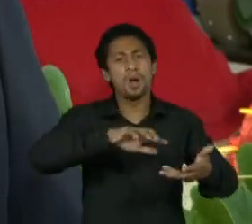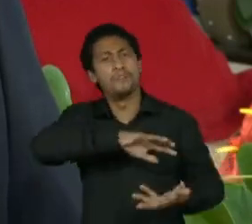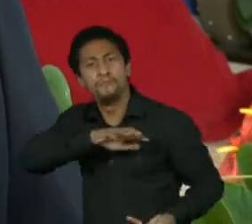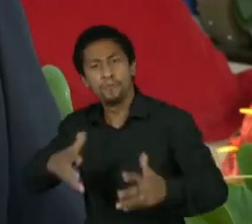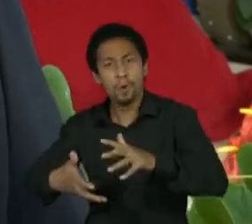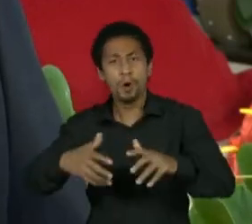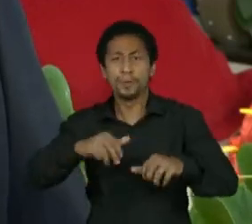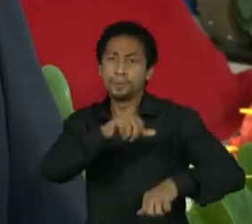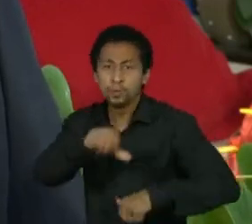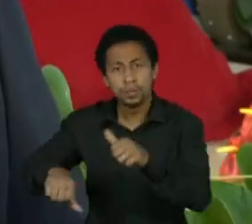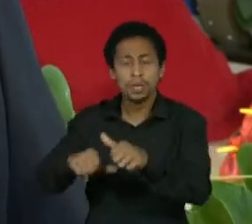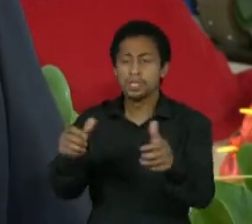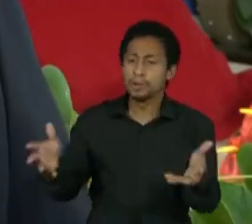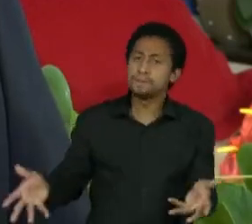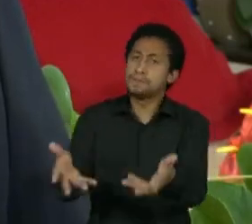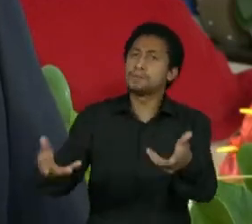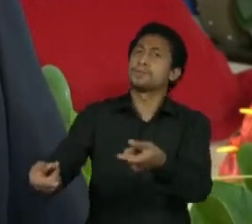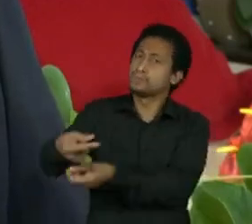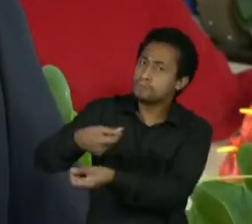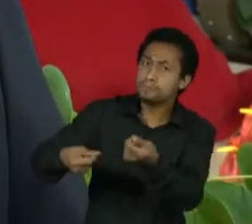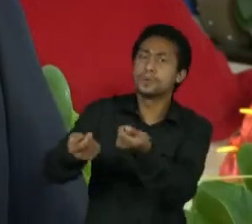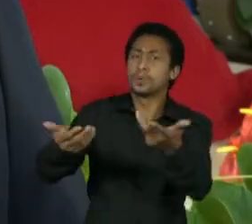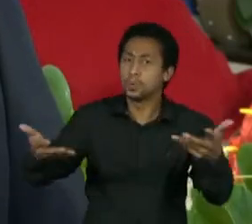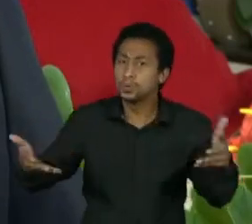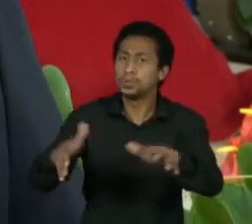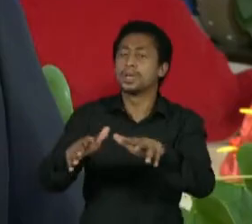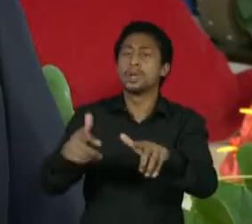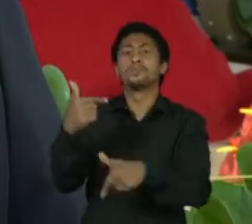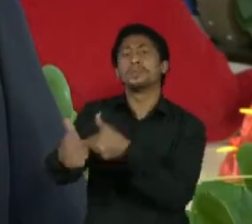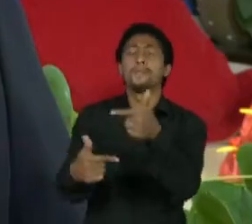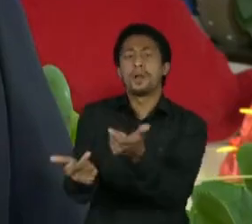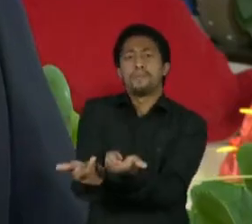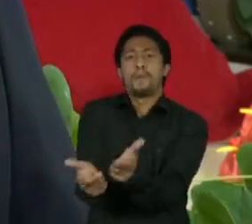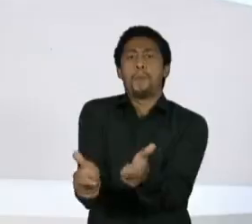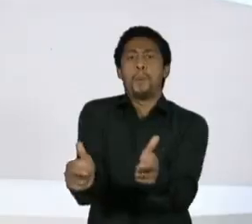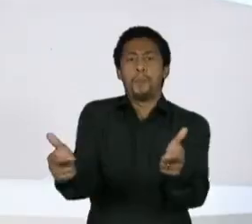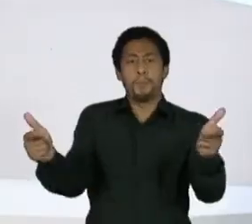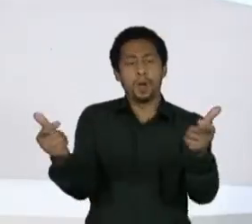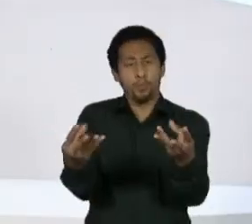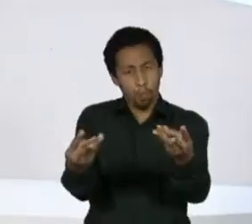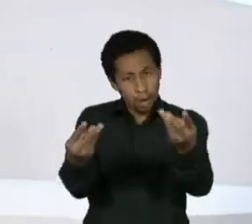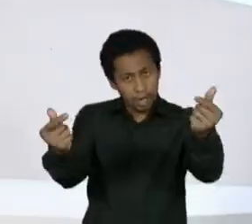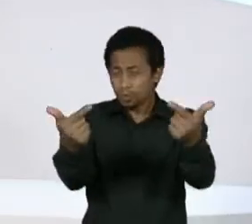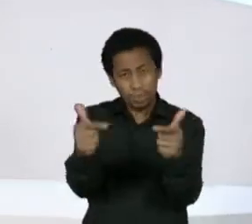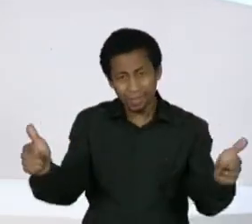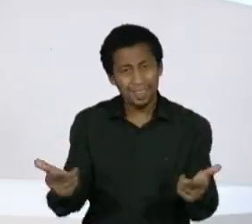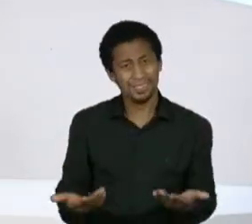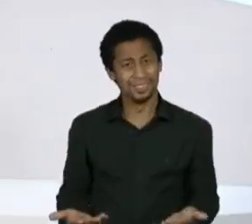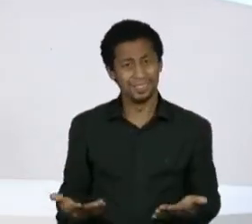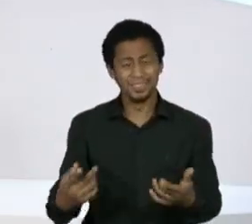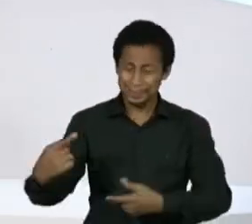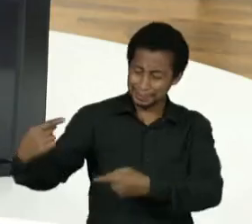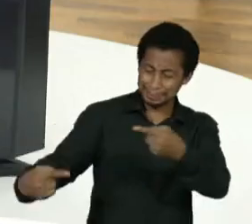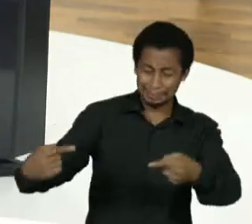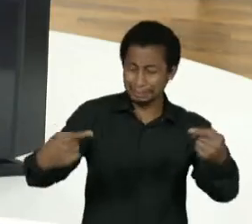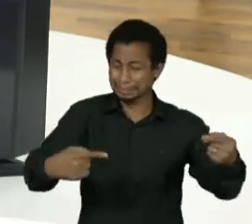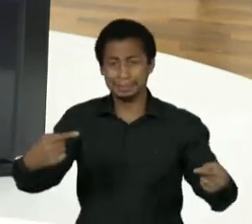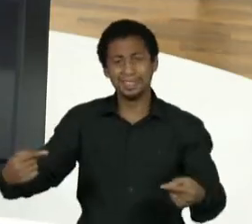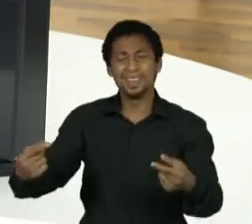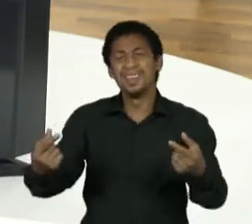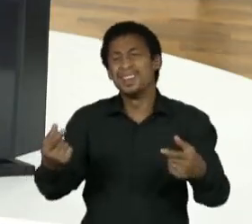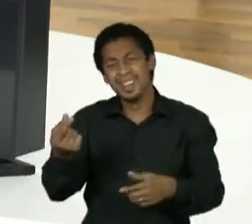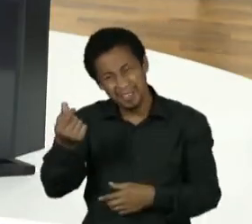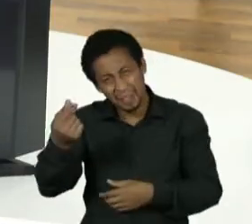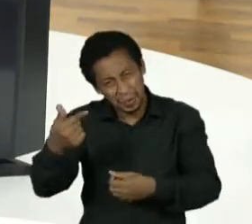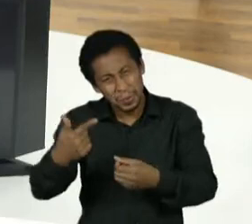gerar crescimento econômico, mais inclusão, mais empregos de qualidade. E fica se discutindo sobre preço